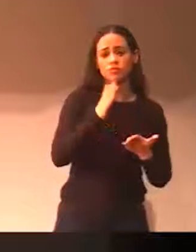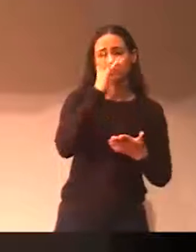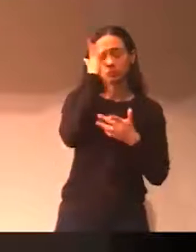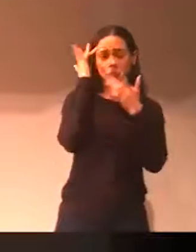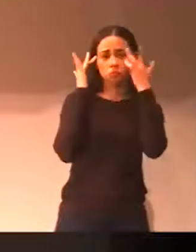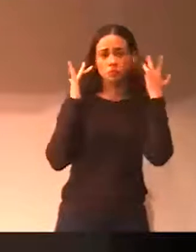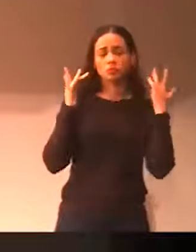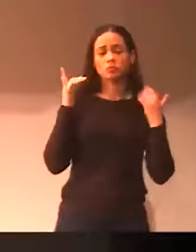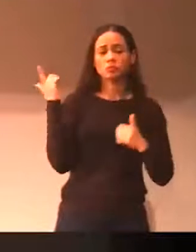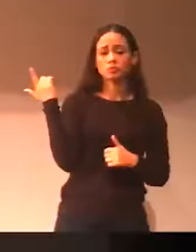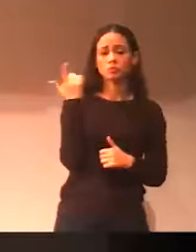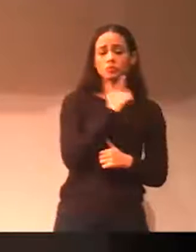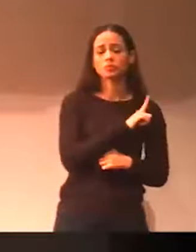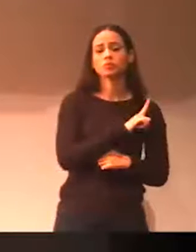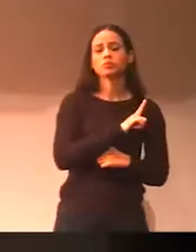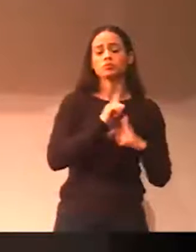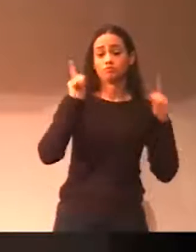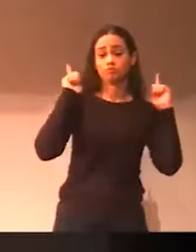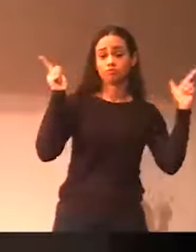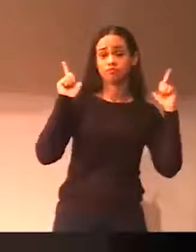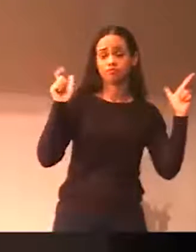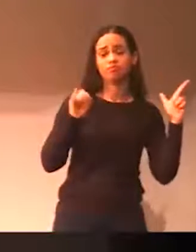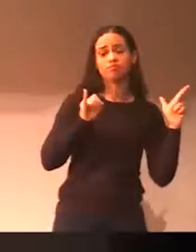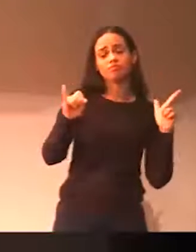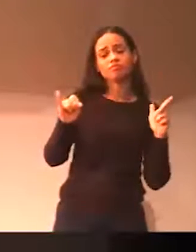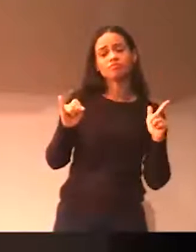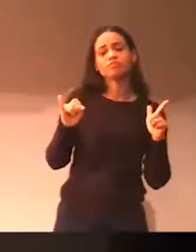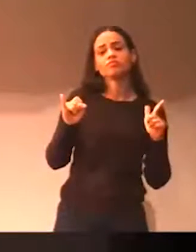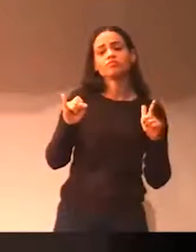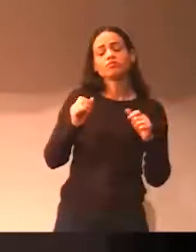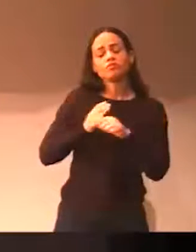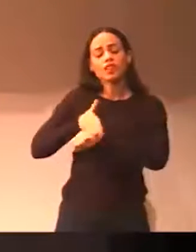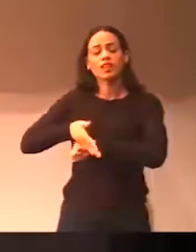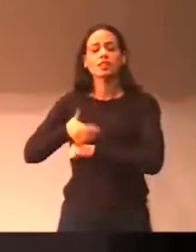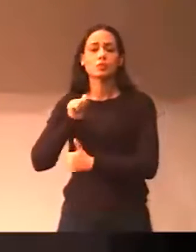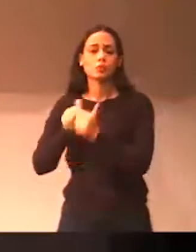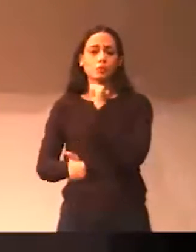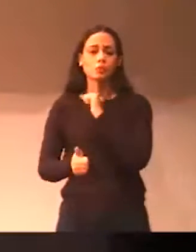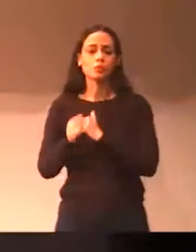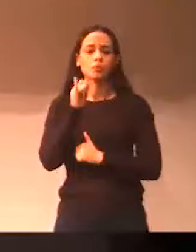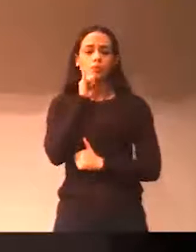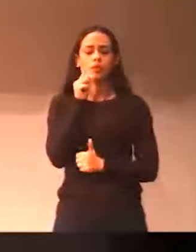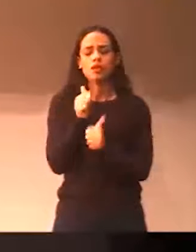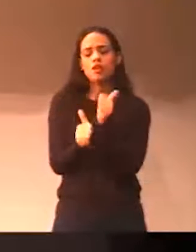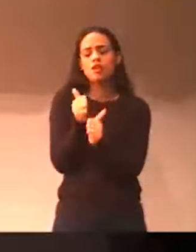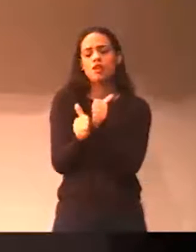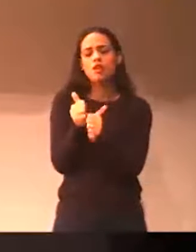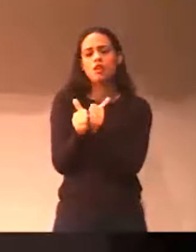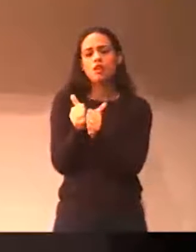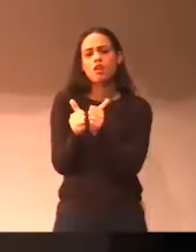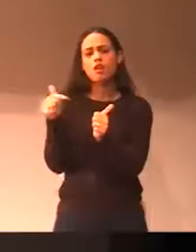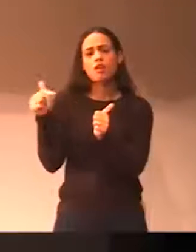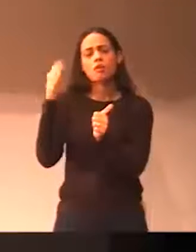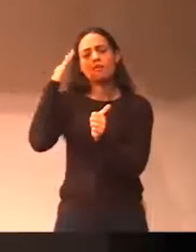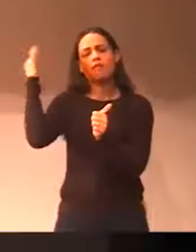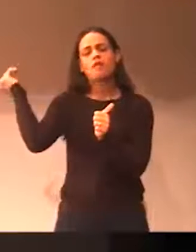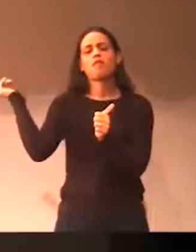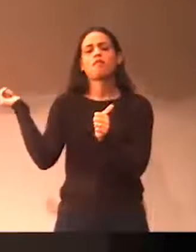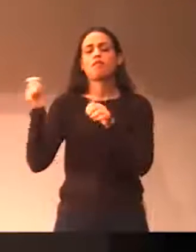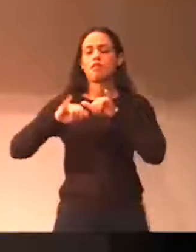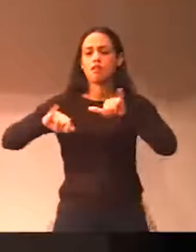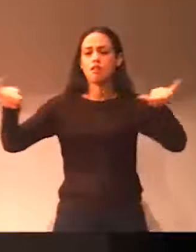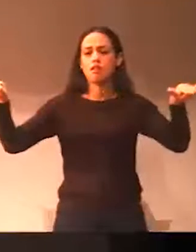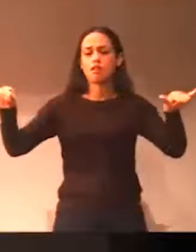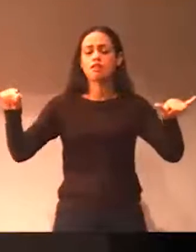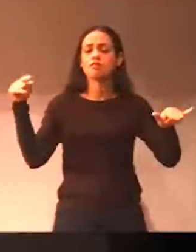incluídos pelo esporte. Sabemos já do esporte futebol como o mais propagado, etc. Esse também